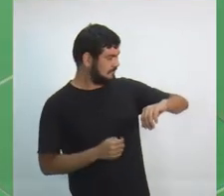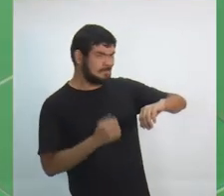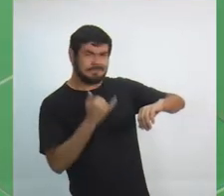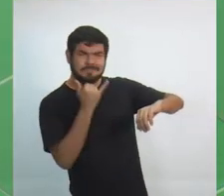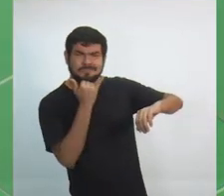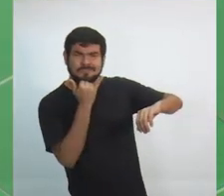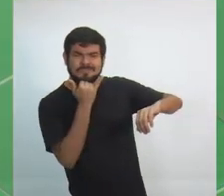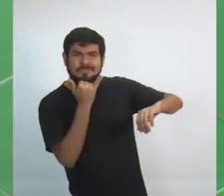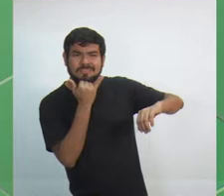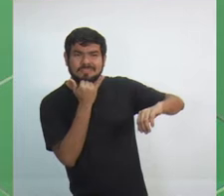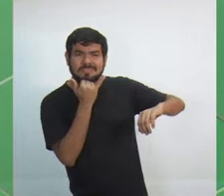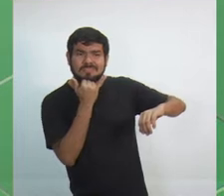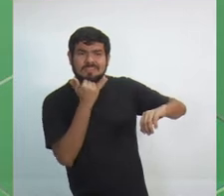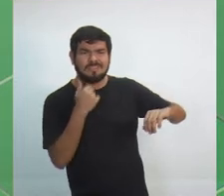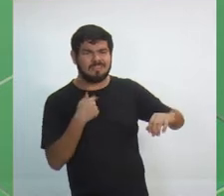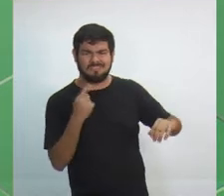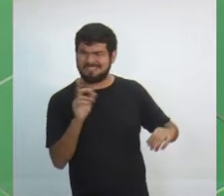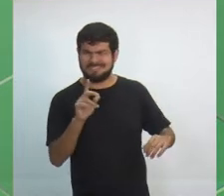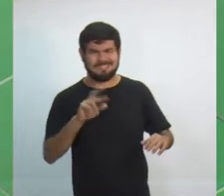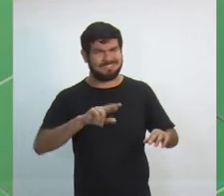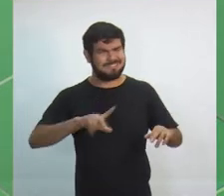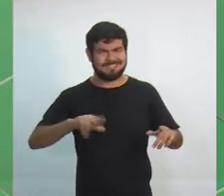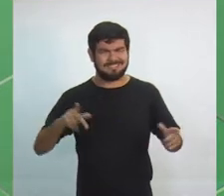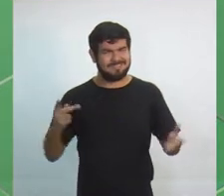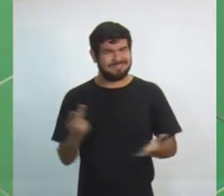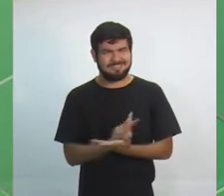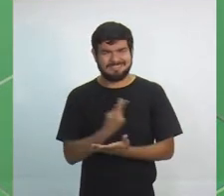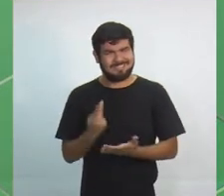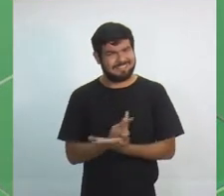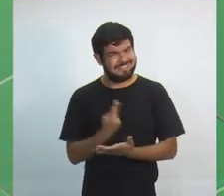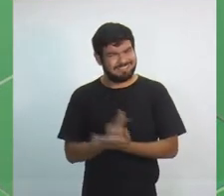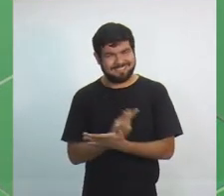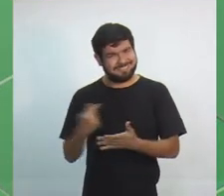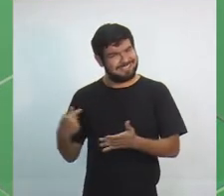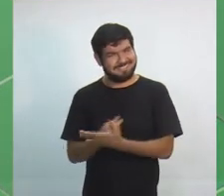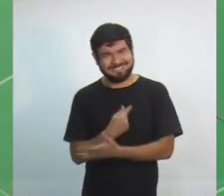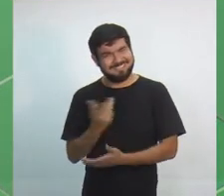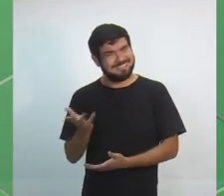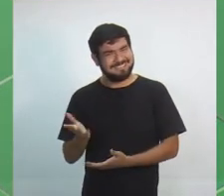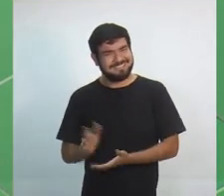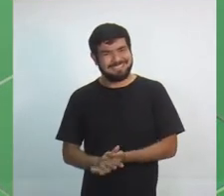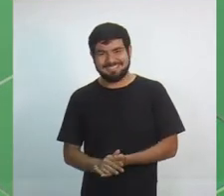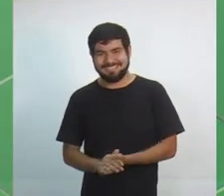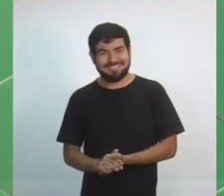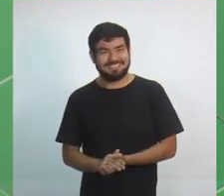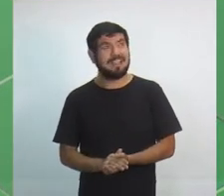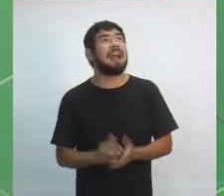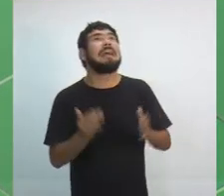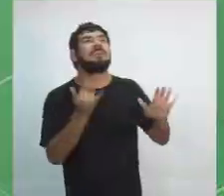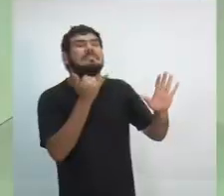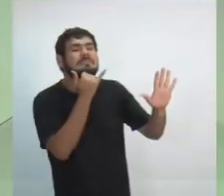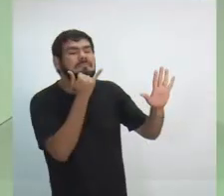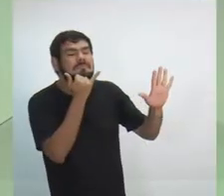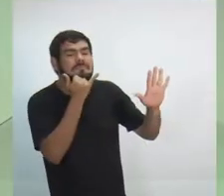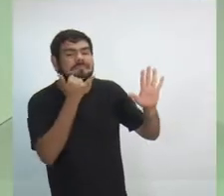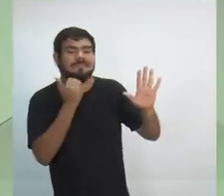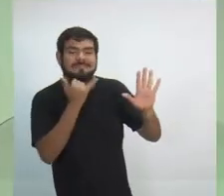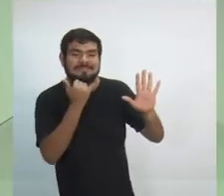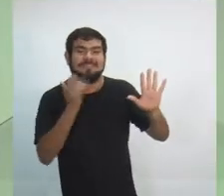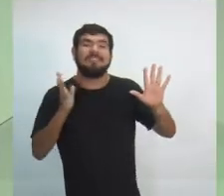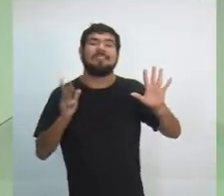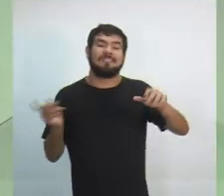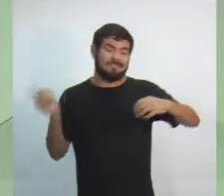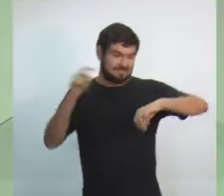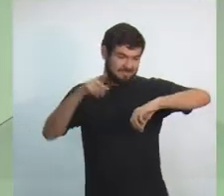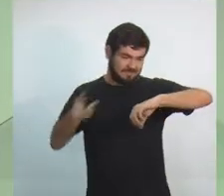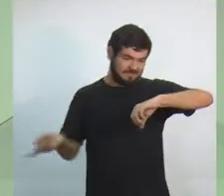Márcio. Eu acho que a pergunta não é essa, não, que você me fez. Eu acho que é outra. É, a pergunta era... Vamos lá, vamos restabelecer aqui o